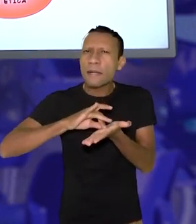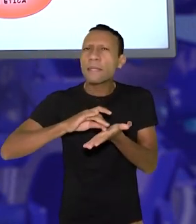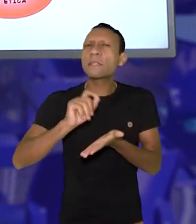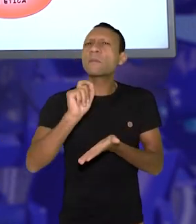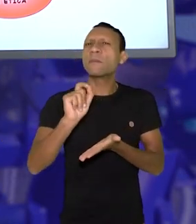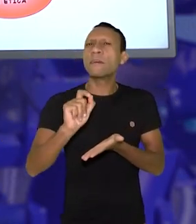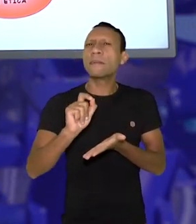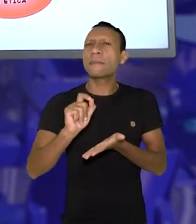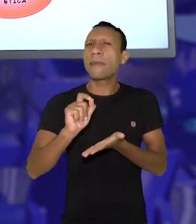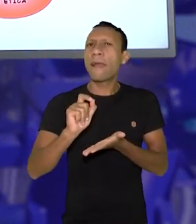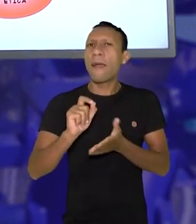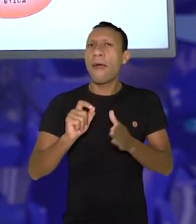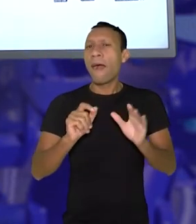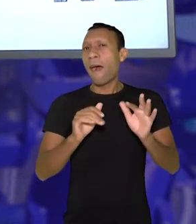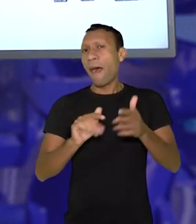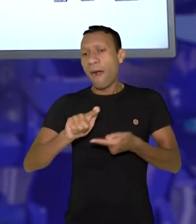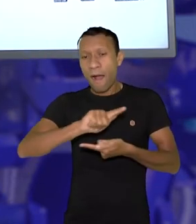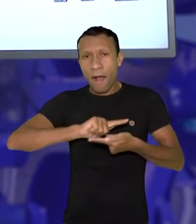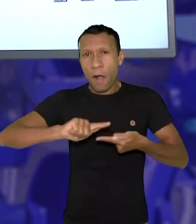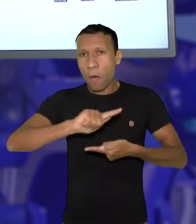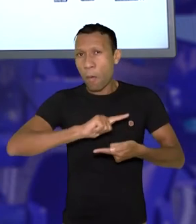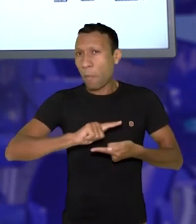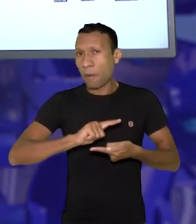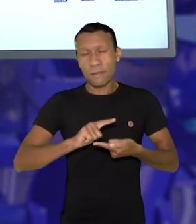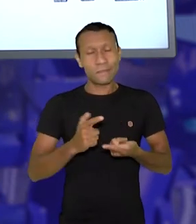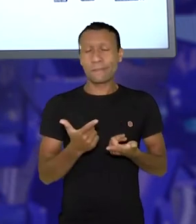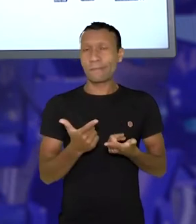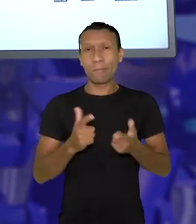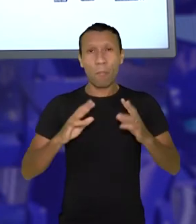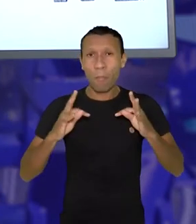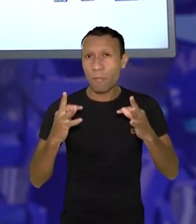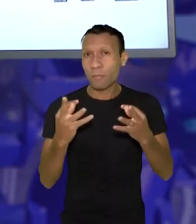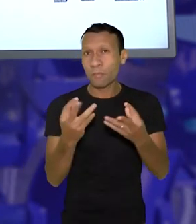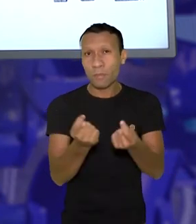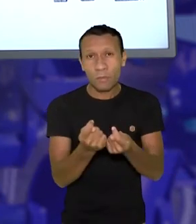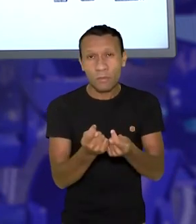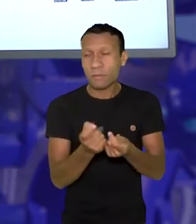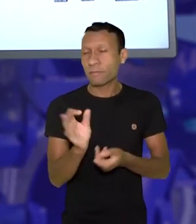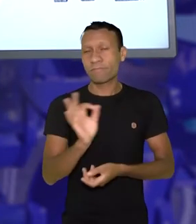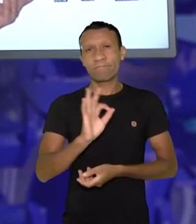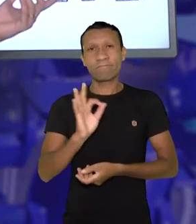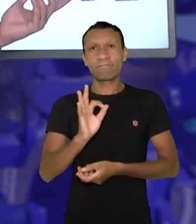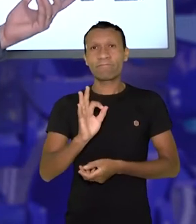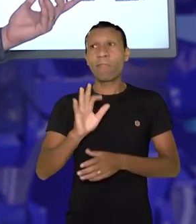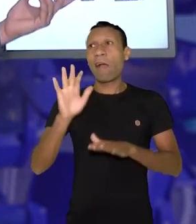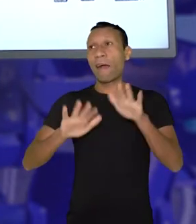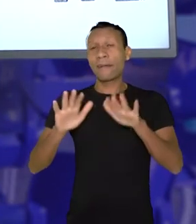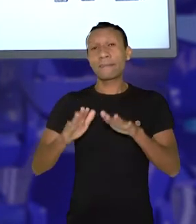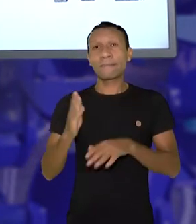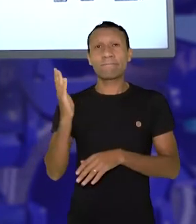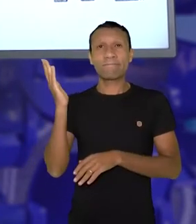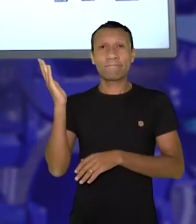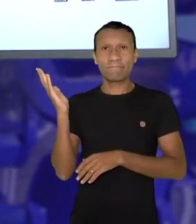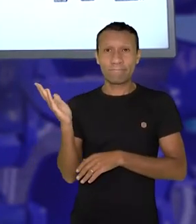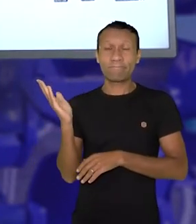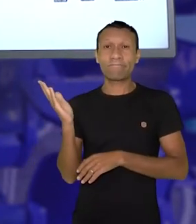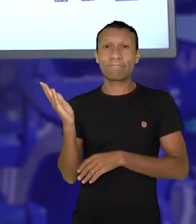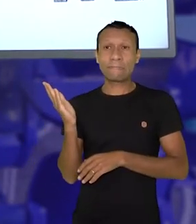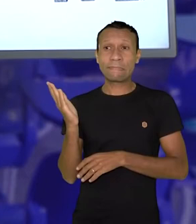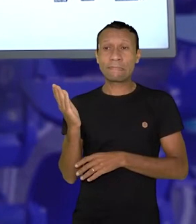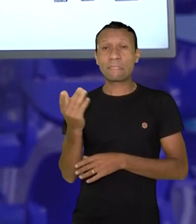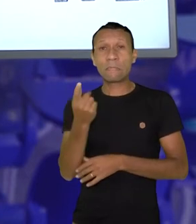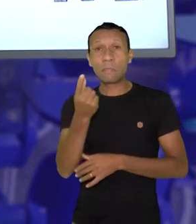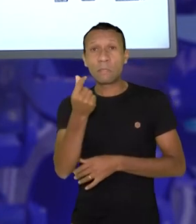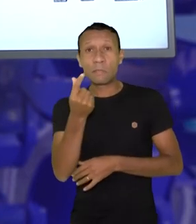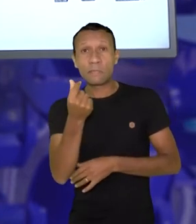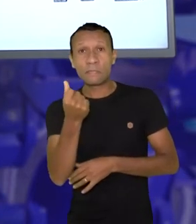globalização não vai servir, de fato, a todos, né? E o quanto, muitas vezes, nós ficamos refém disso aqui, ó. Refém